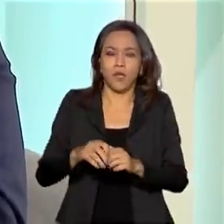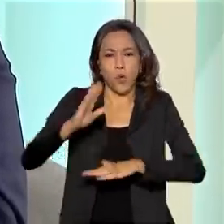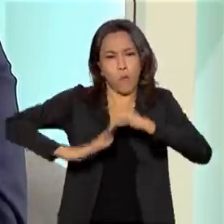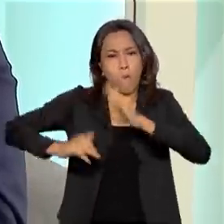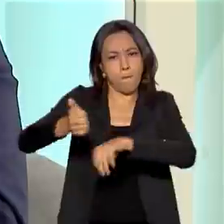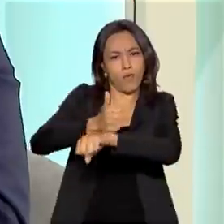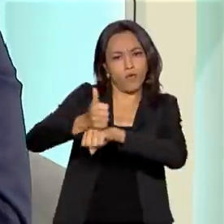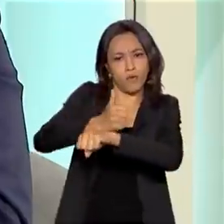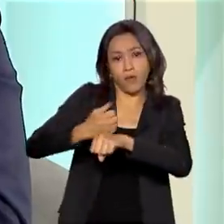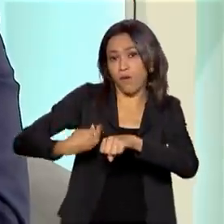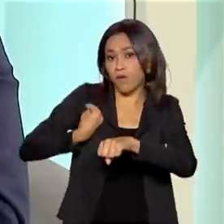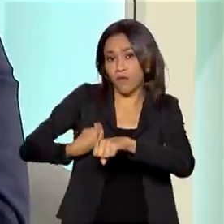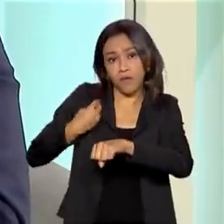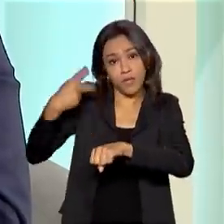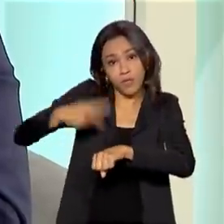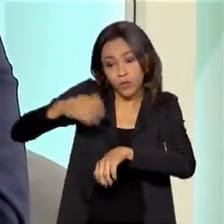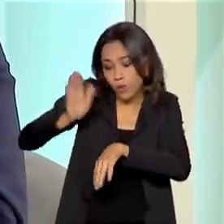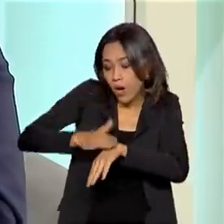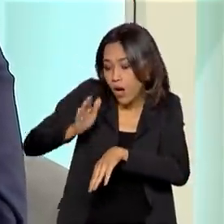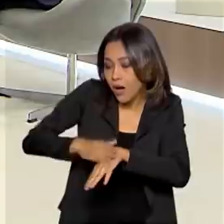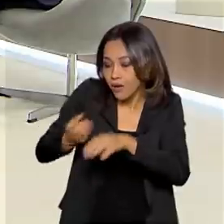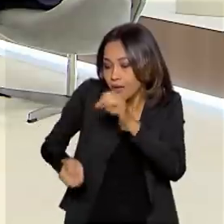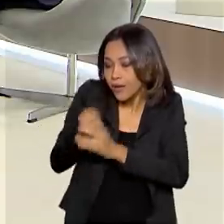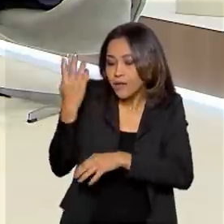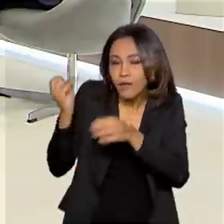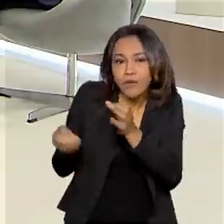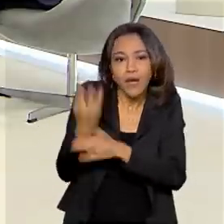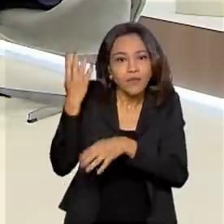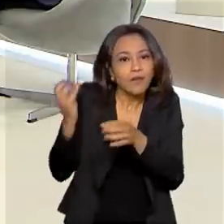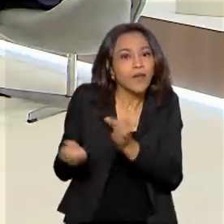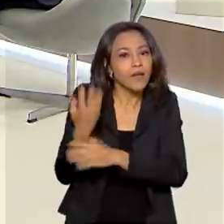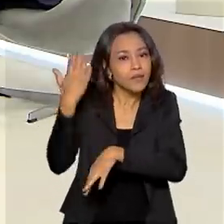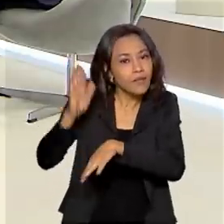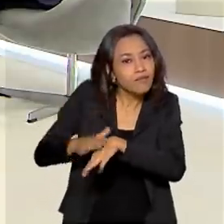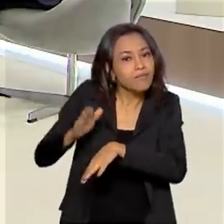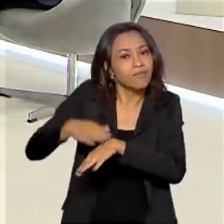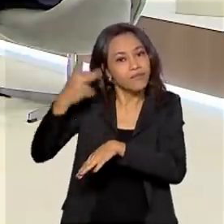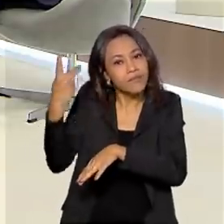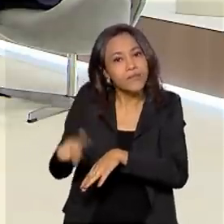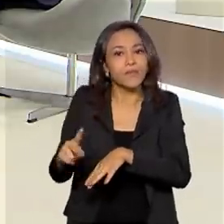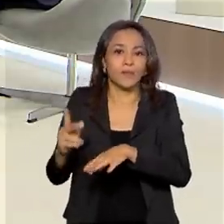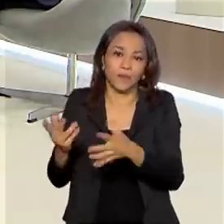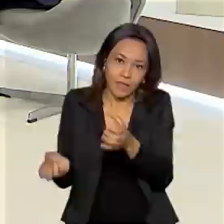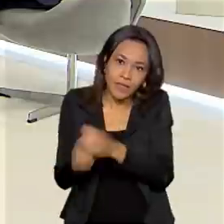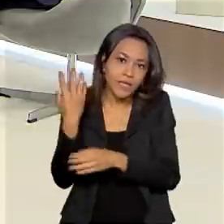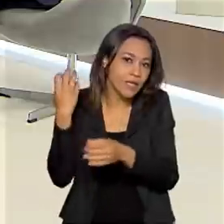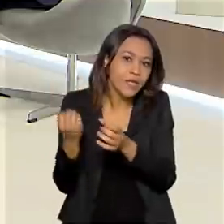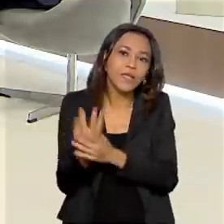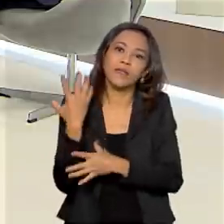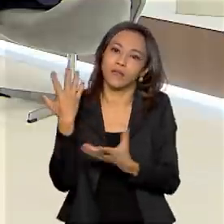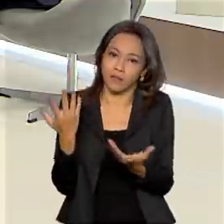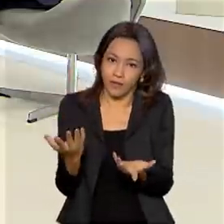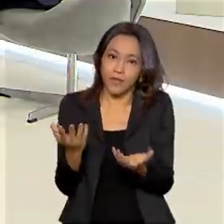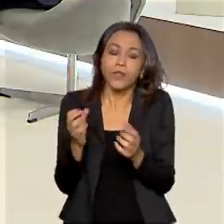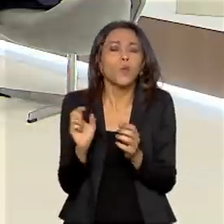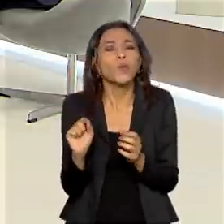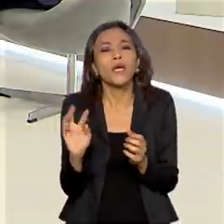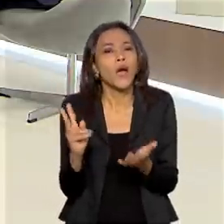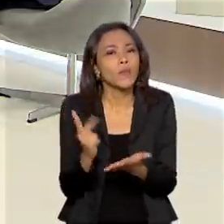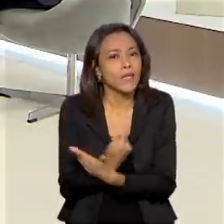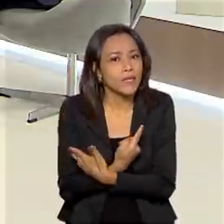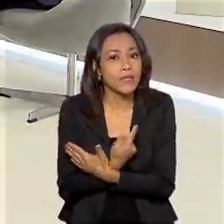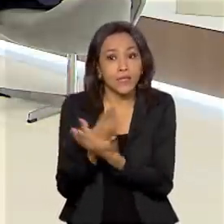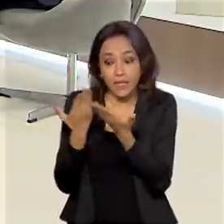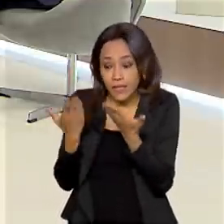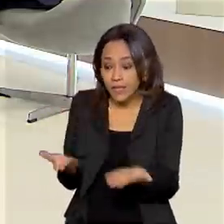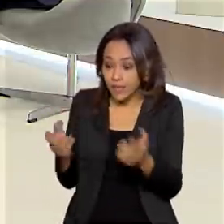plástico, ele vive do seu mecenato. Fazer uma parte de uma rede de mecenato. Exatamente. O que acontece? Esse bem,